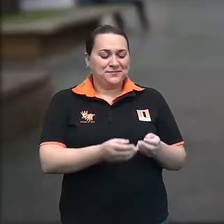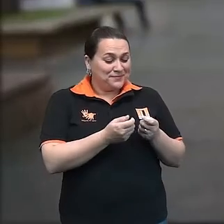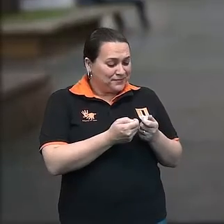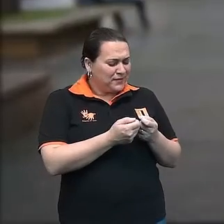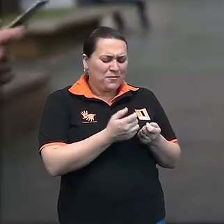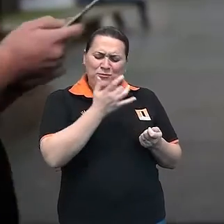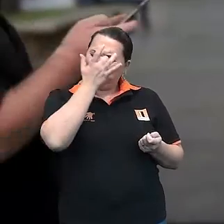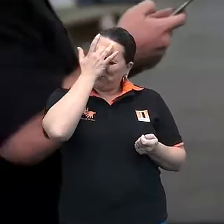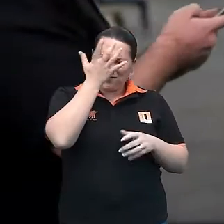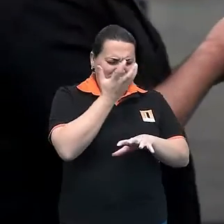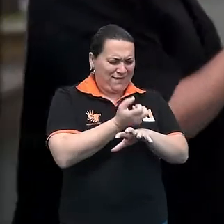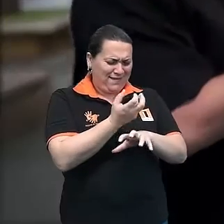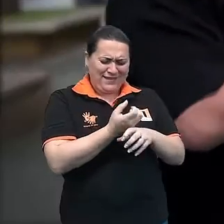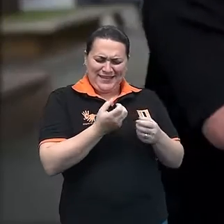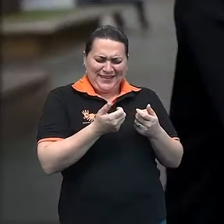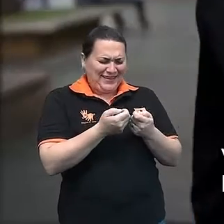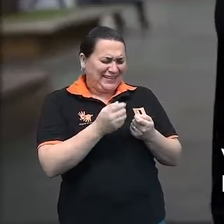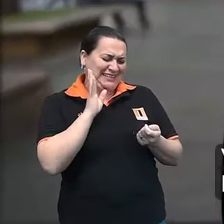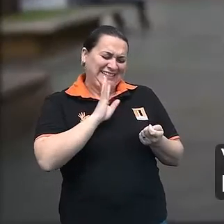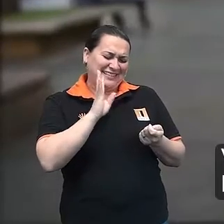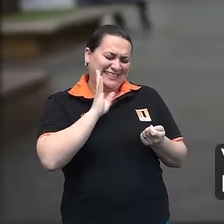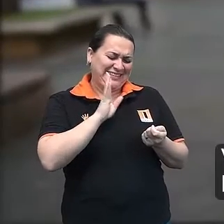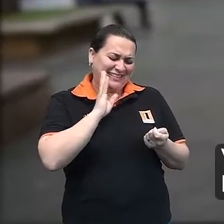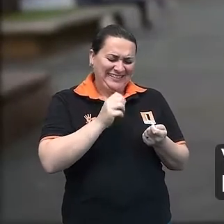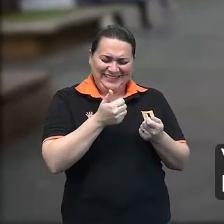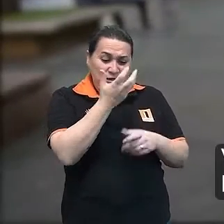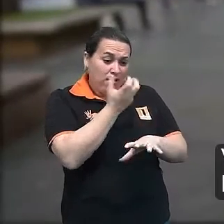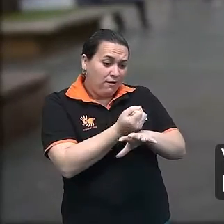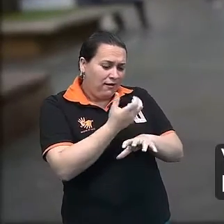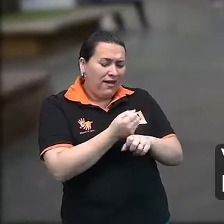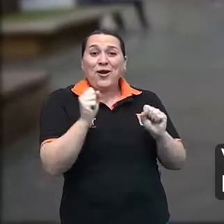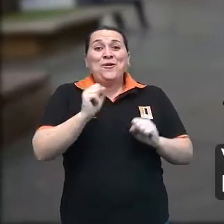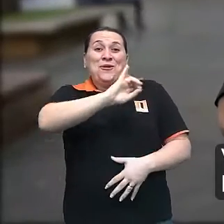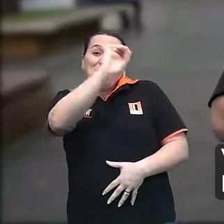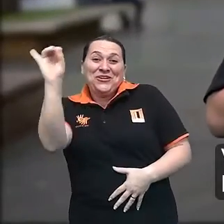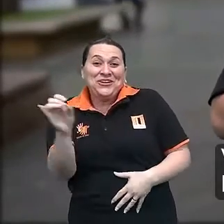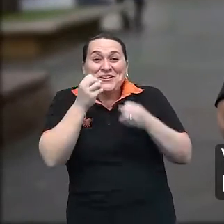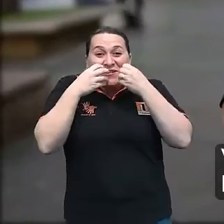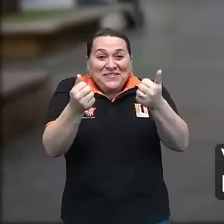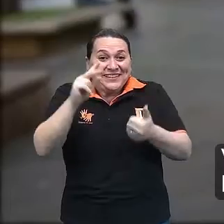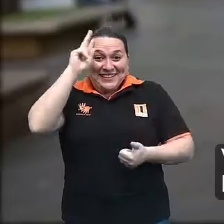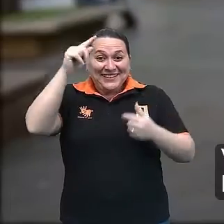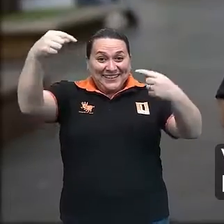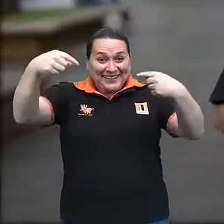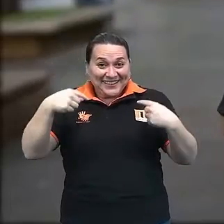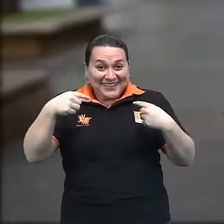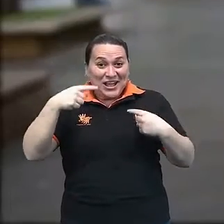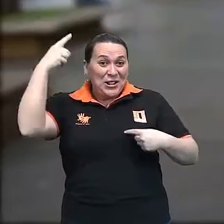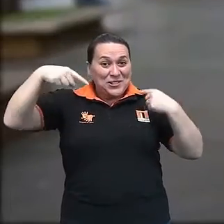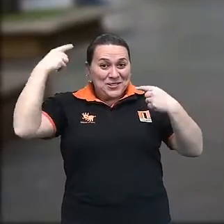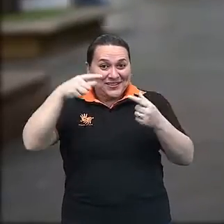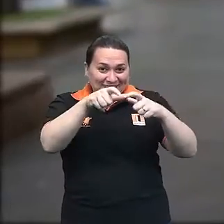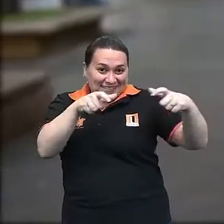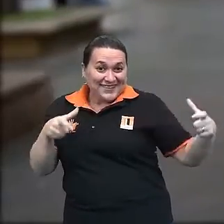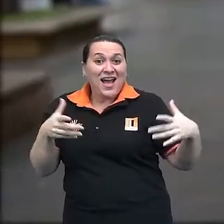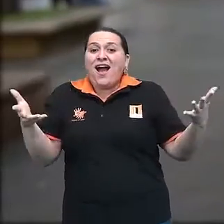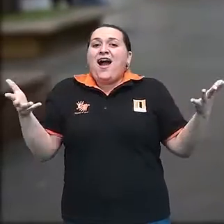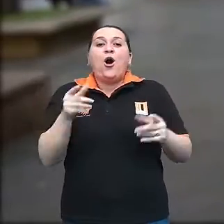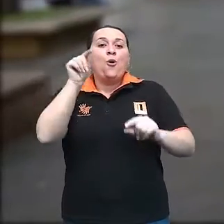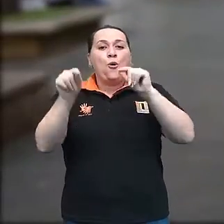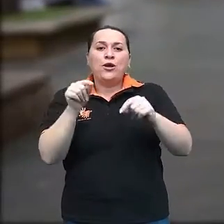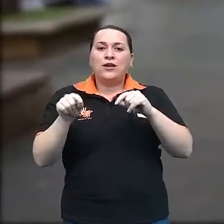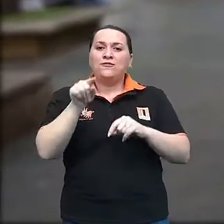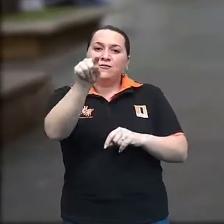muito fácil agora tá bacana em você baixa o aplicativo oi gente lembra de mim louco por notas agora você pode